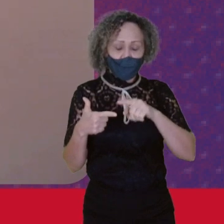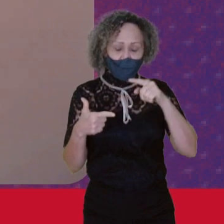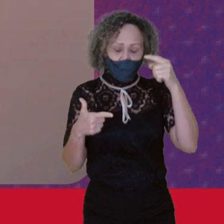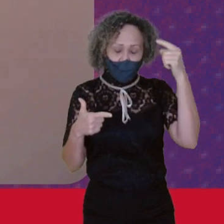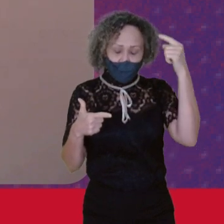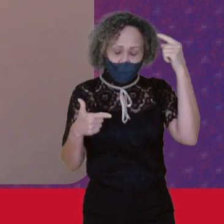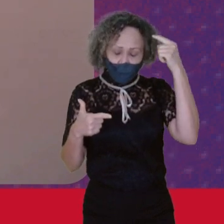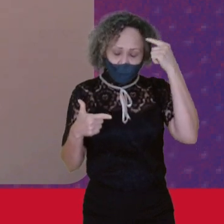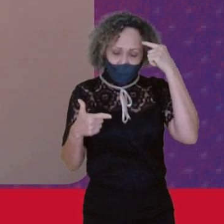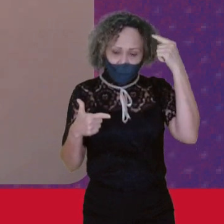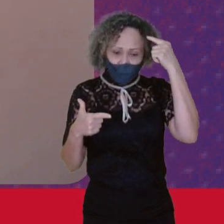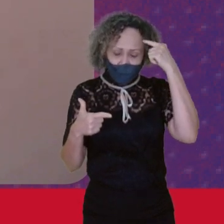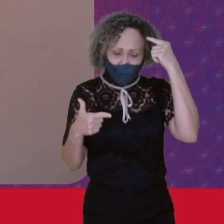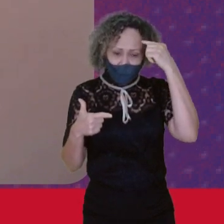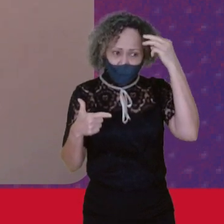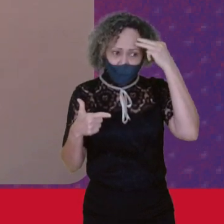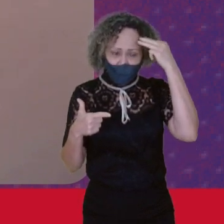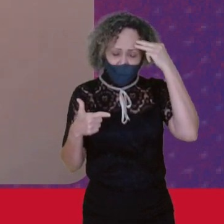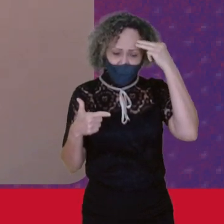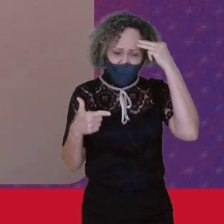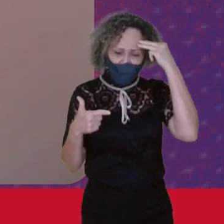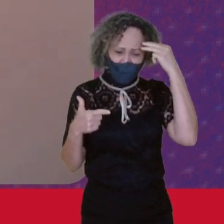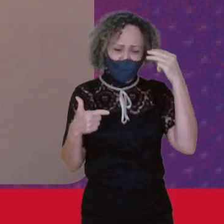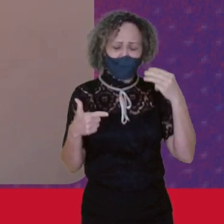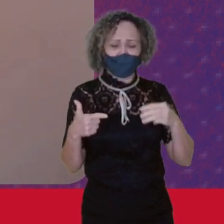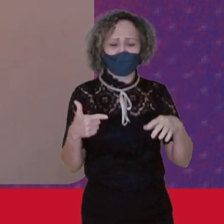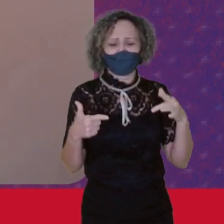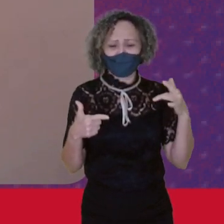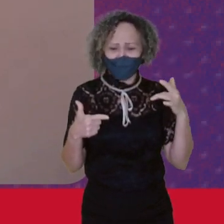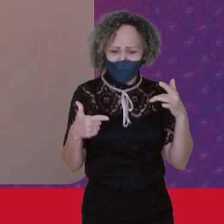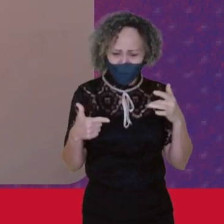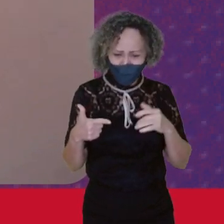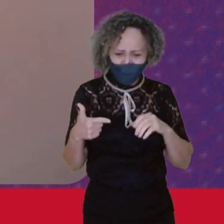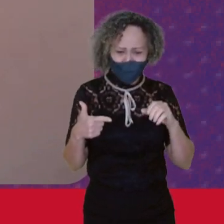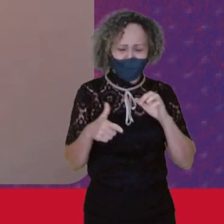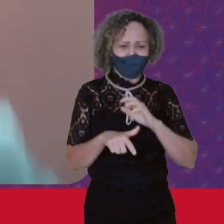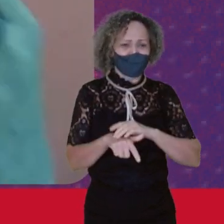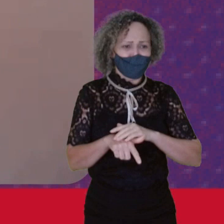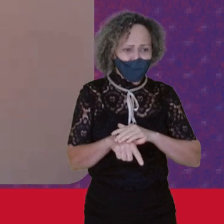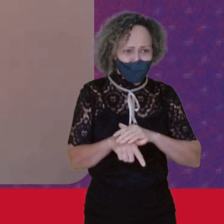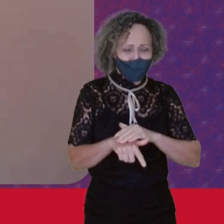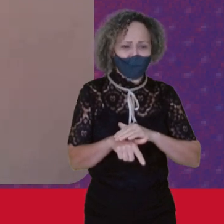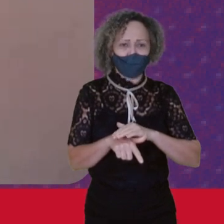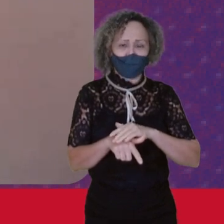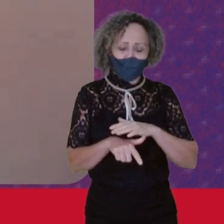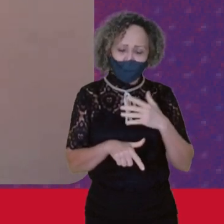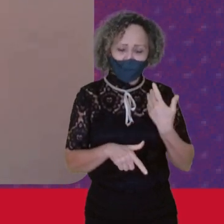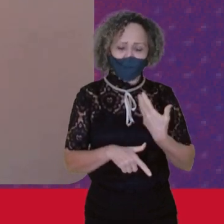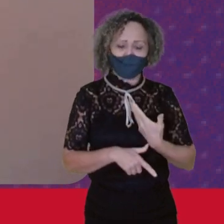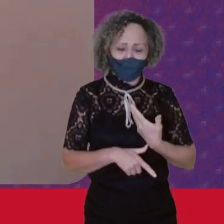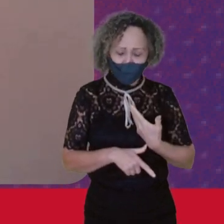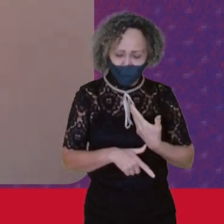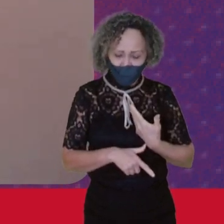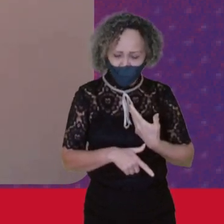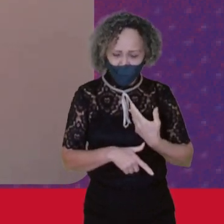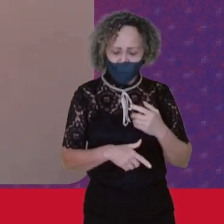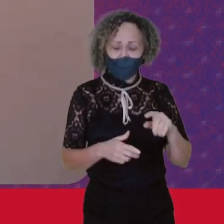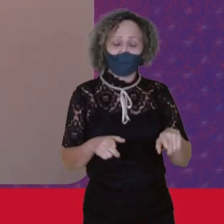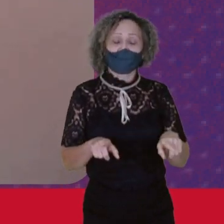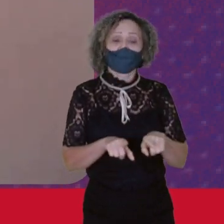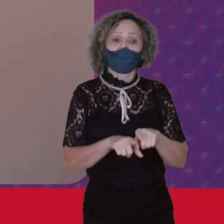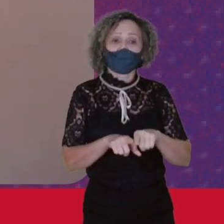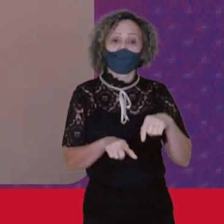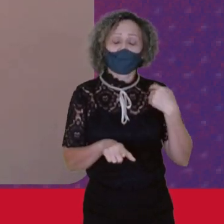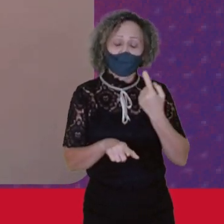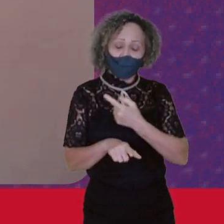Ela precisa ser cuidada Tem que estar na agenda De luta nossa Para o próximo período E algo que nós mulheres Rurais